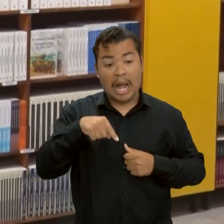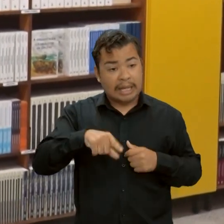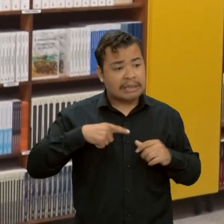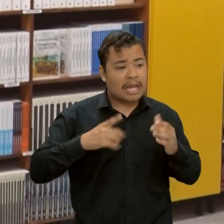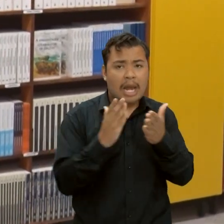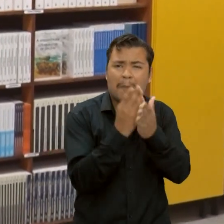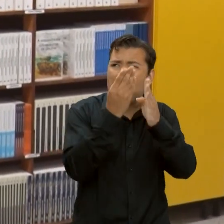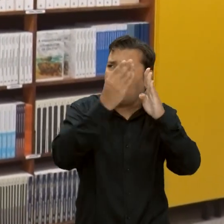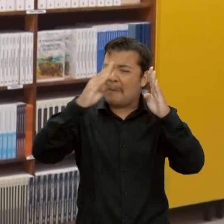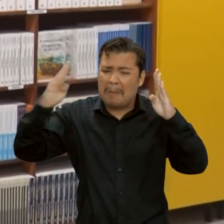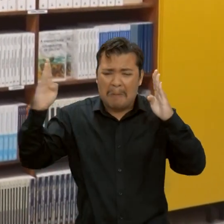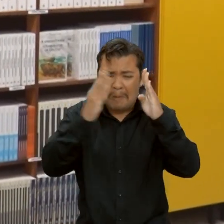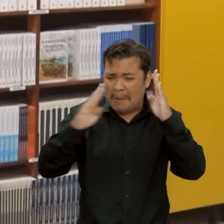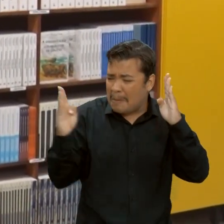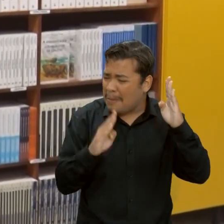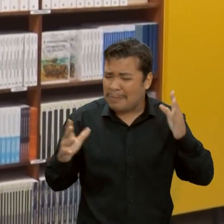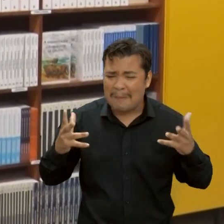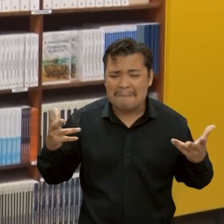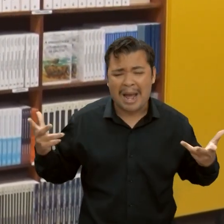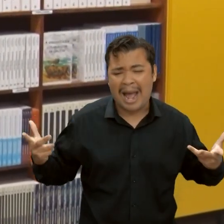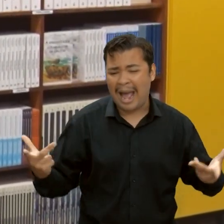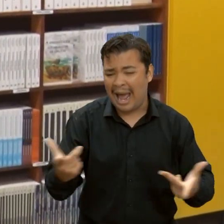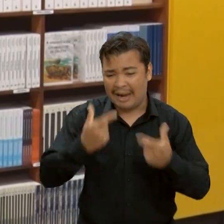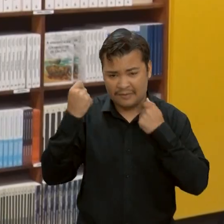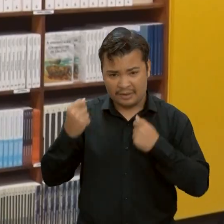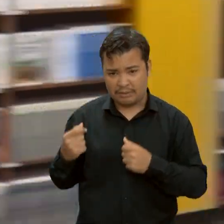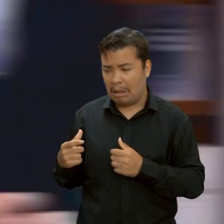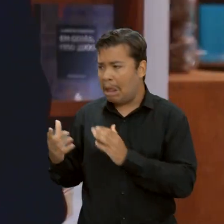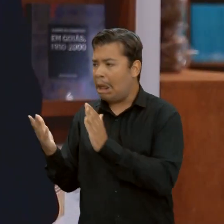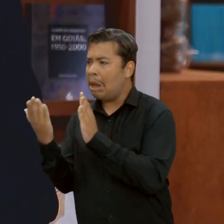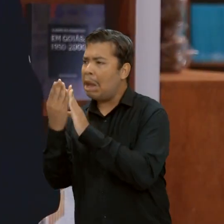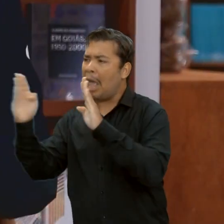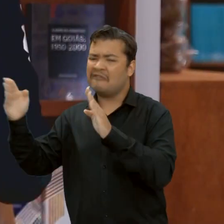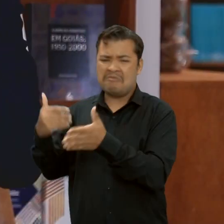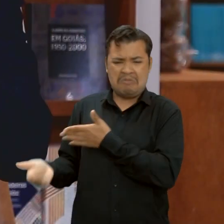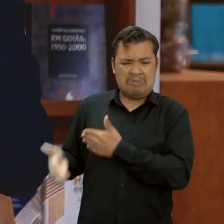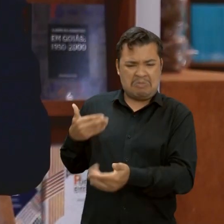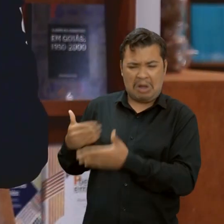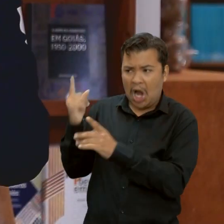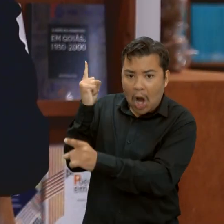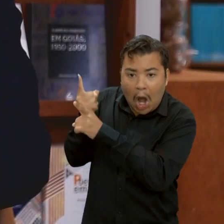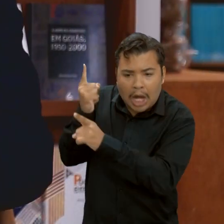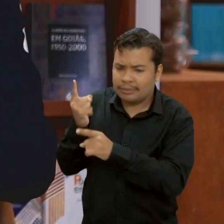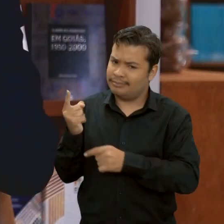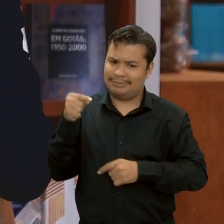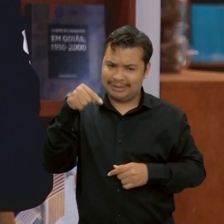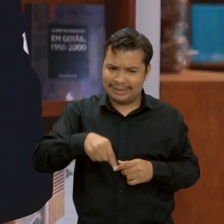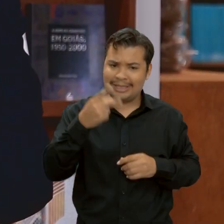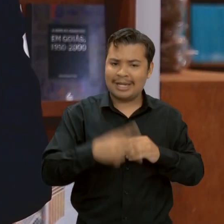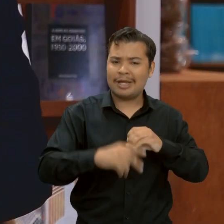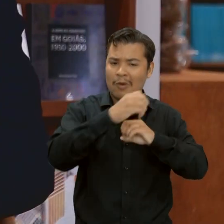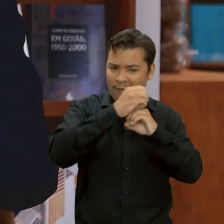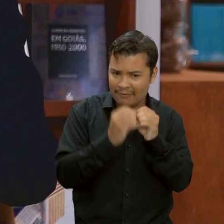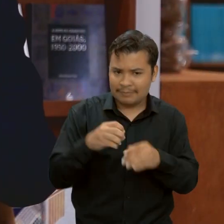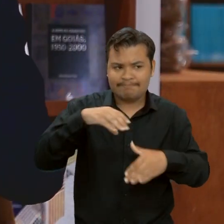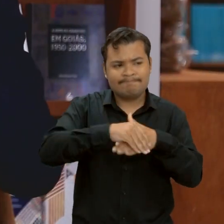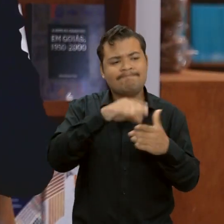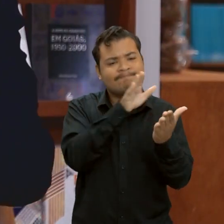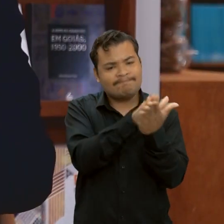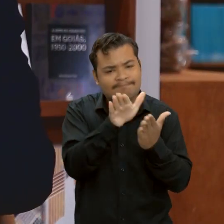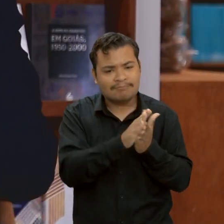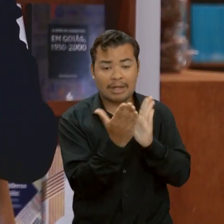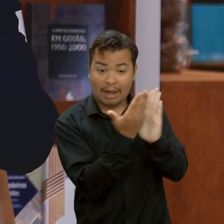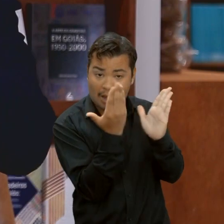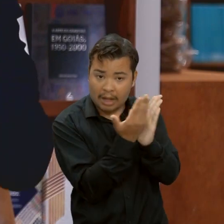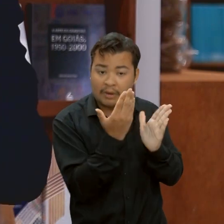maravilhoso, que você não vai encontrar numa livraria comum. Então, a editora da UFG está de braços abertos, com preços